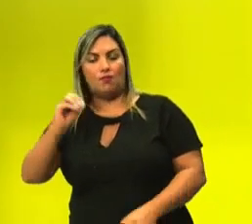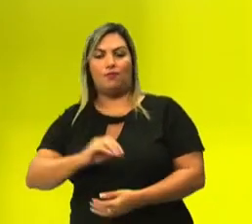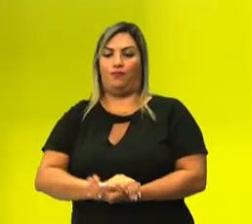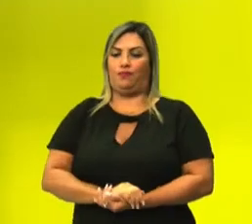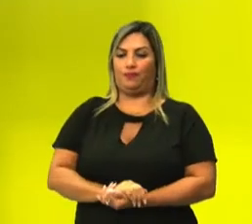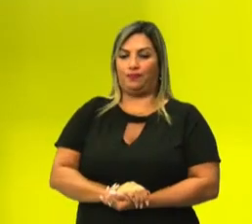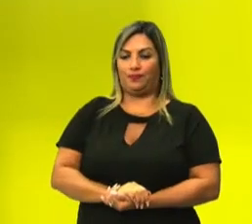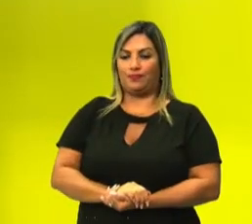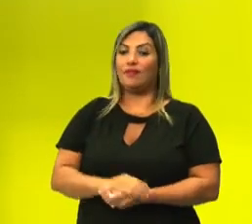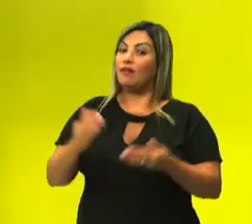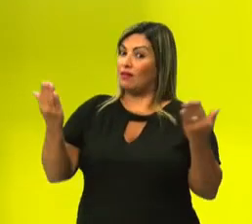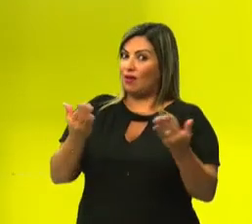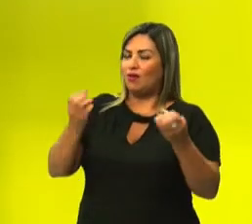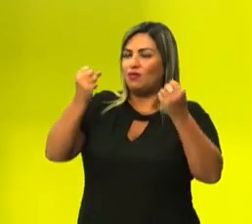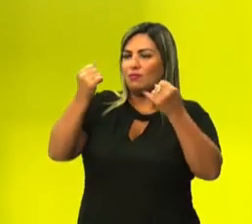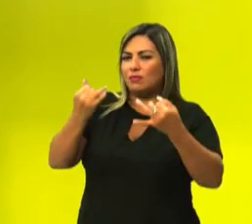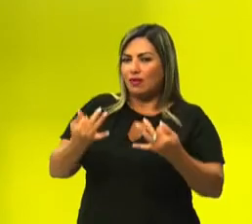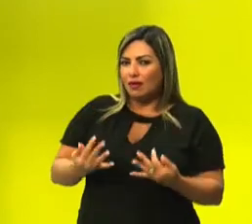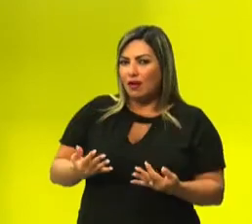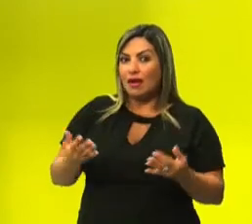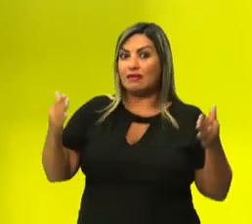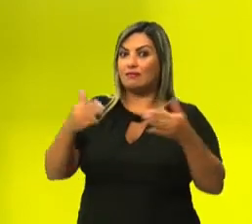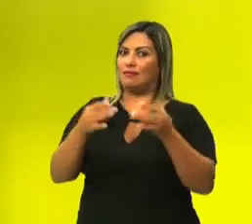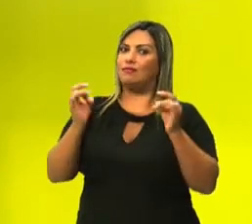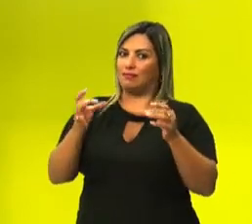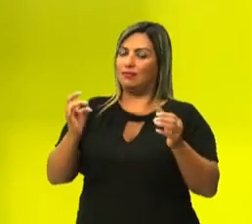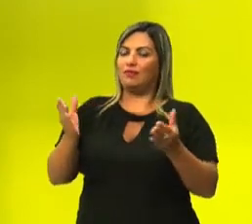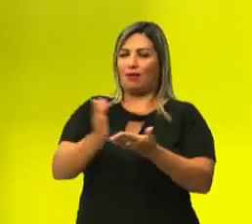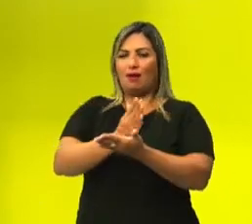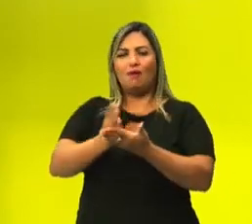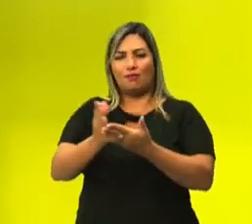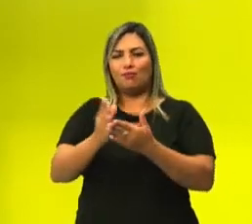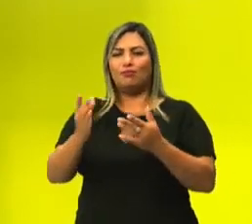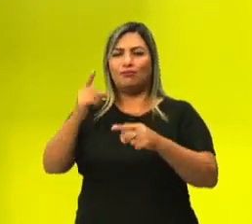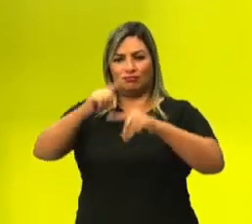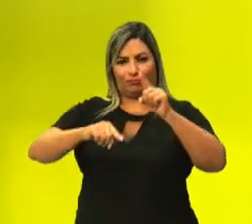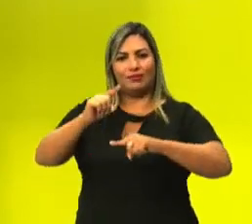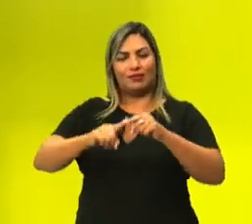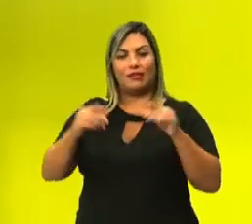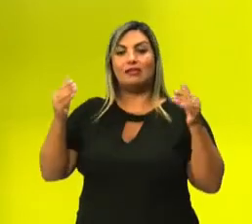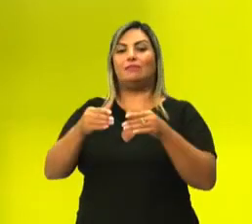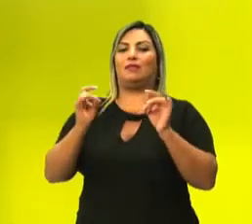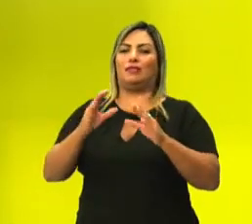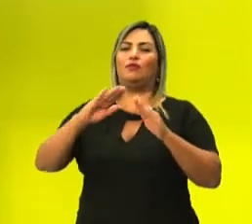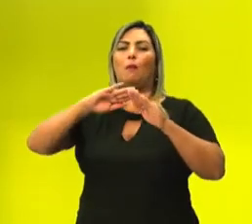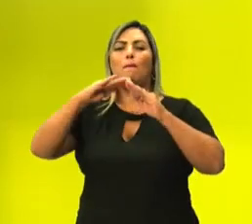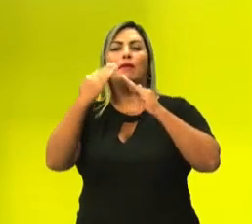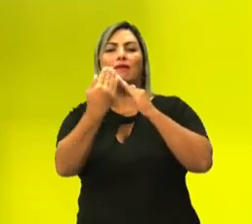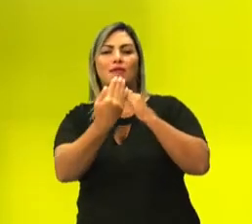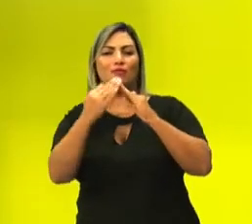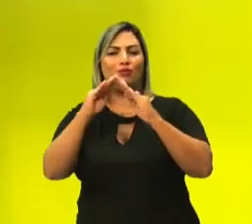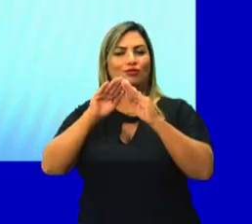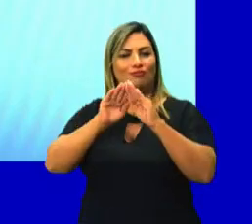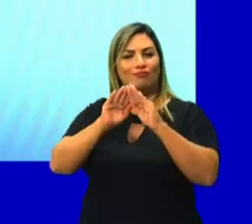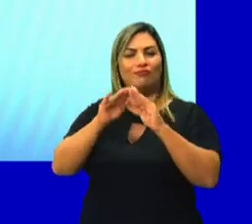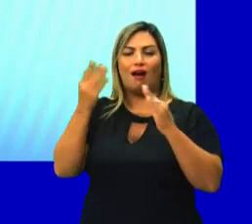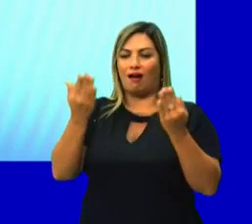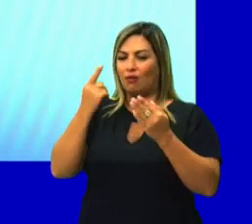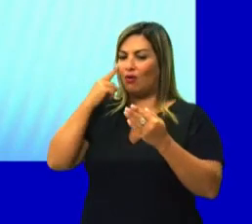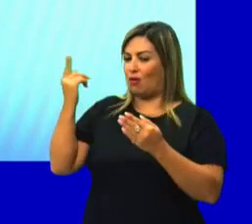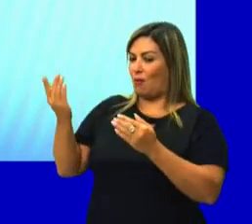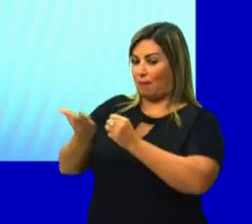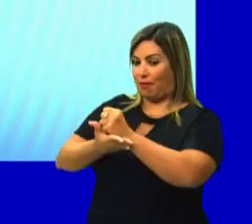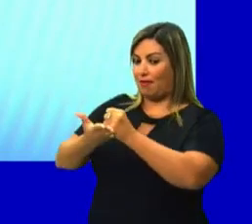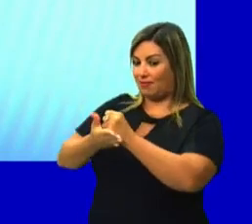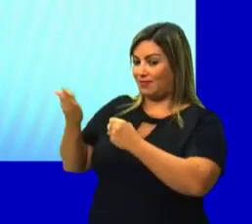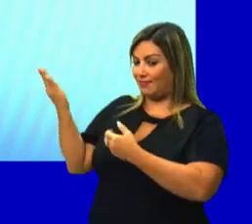E agora a gente vai falar um pouquinho sobre as planificações específicas de alguns sólidos específicos. A começar pelas pirâmides, que são os sólidos formados por